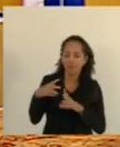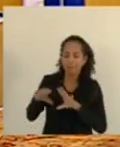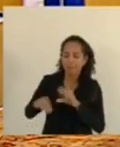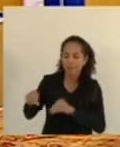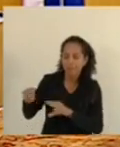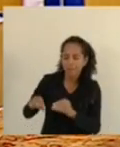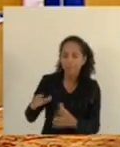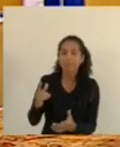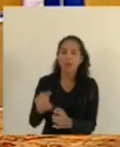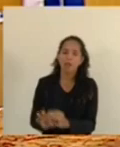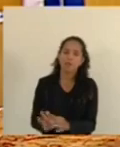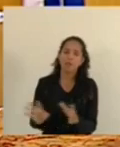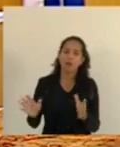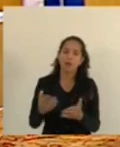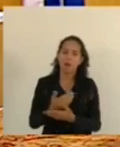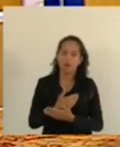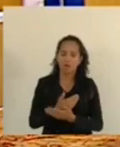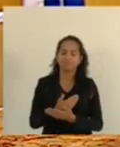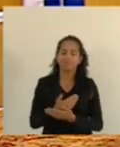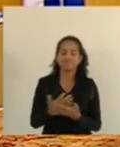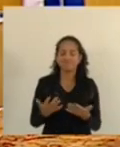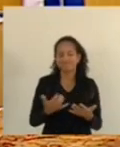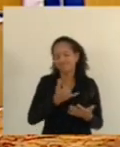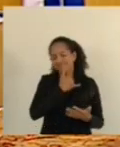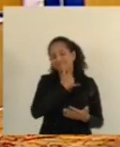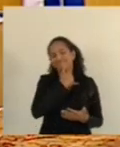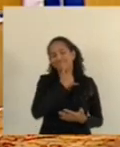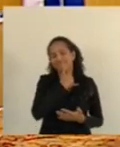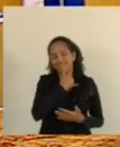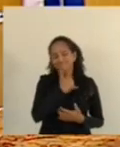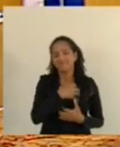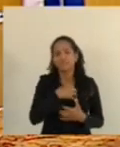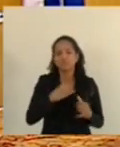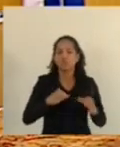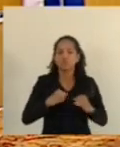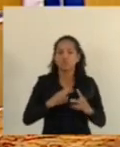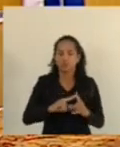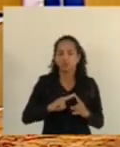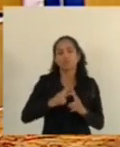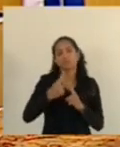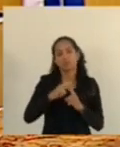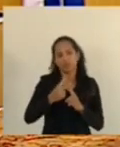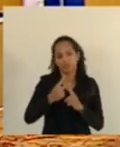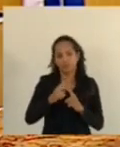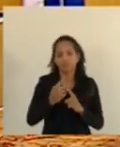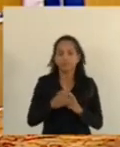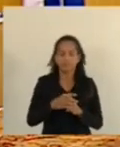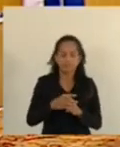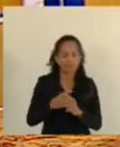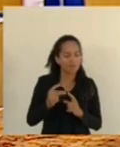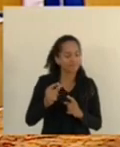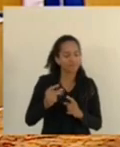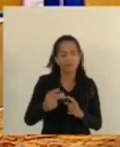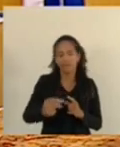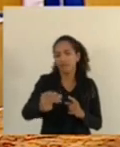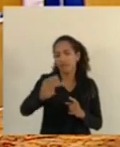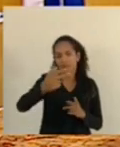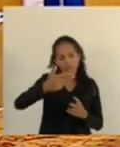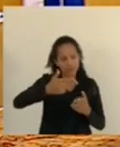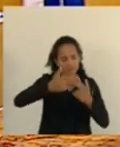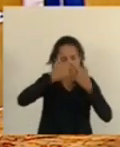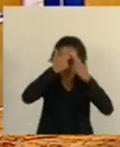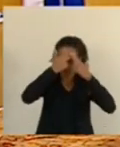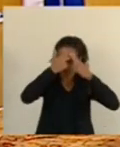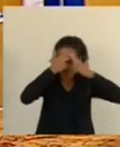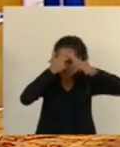O que é lamentável, sofrimento dobrado, Torino, e levará para o resto da vida essa imagem